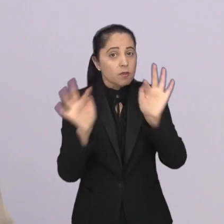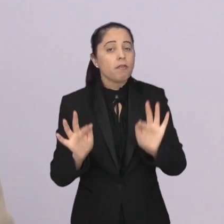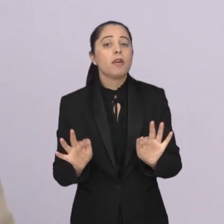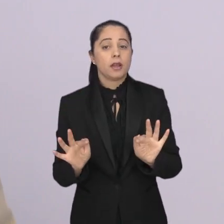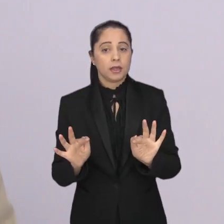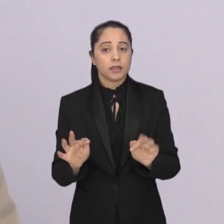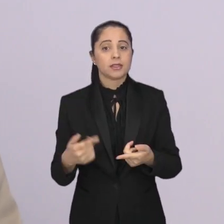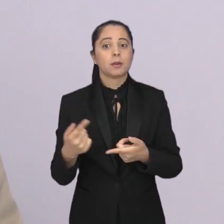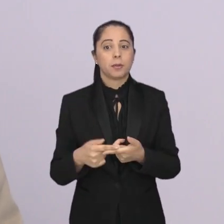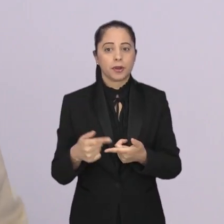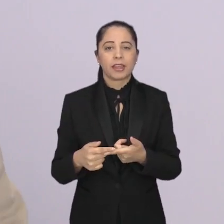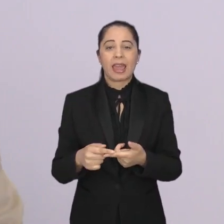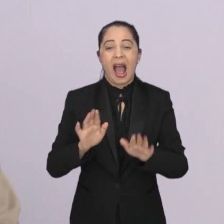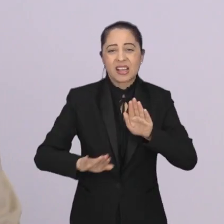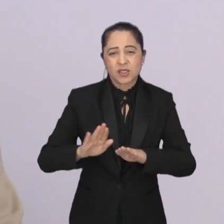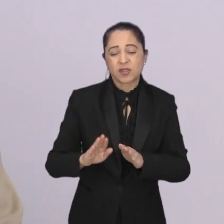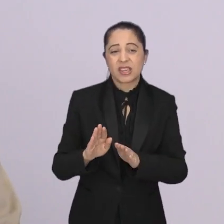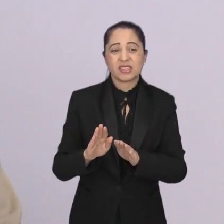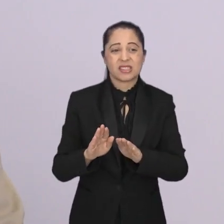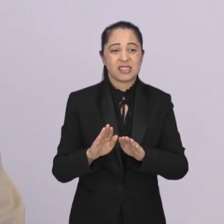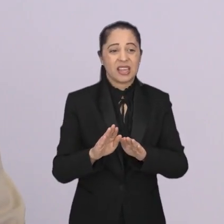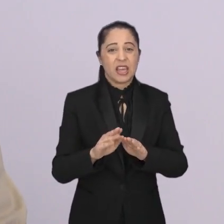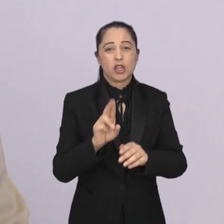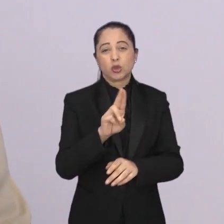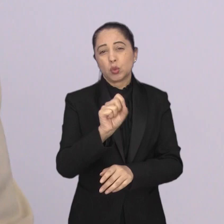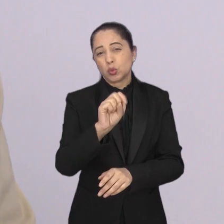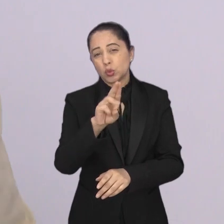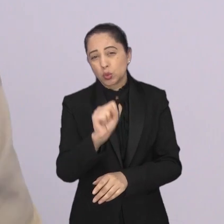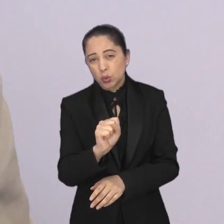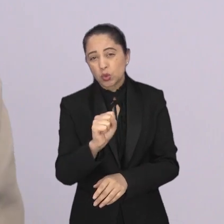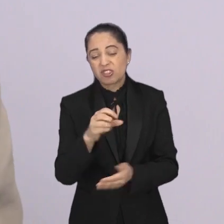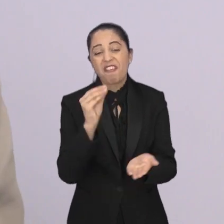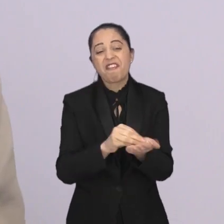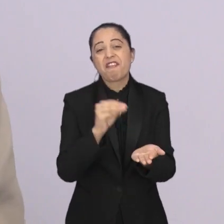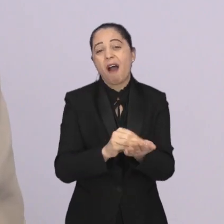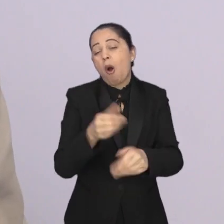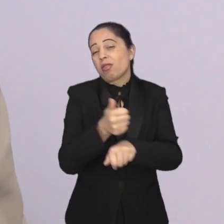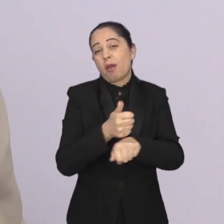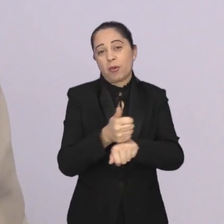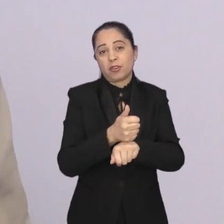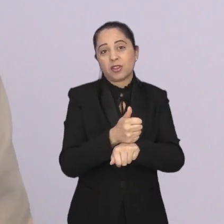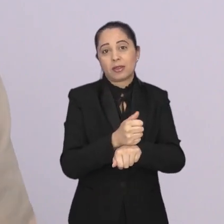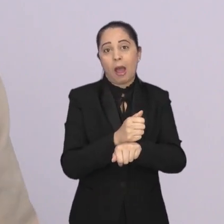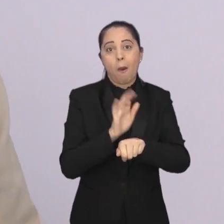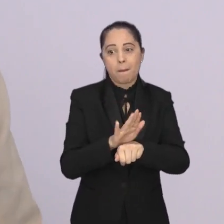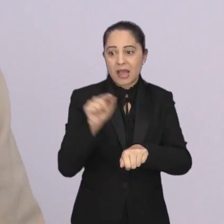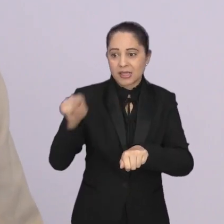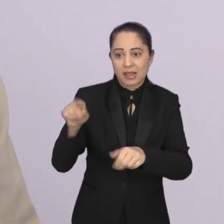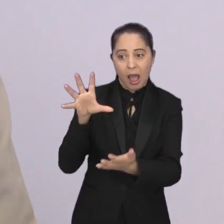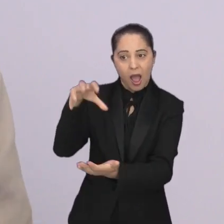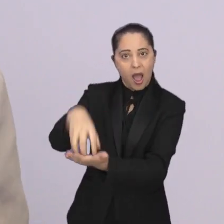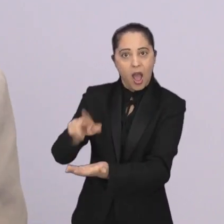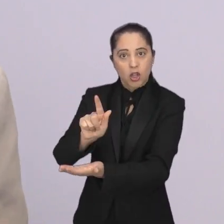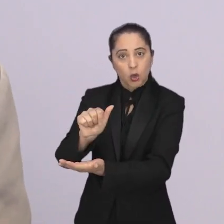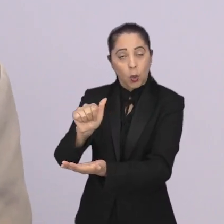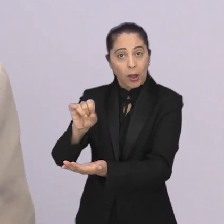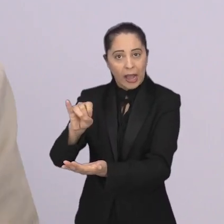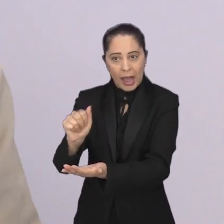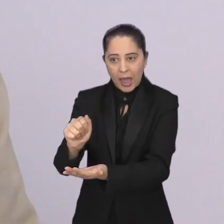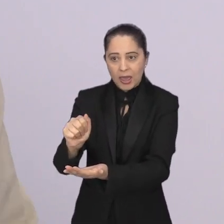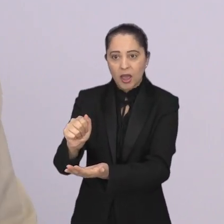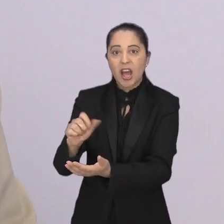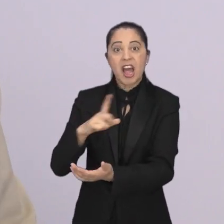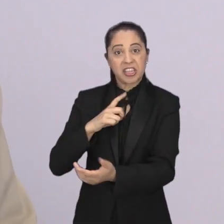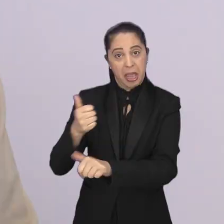parlamentar a gente vê a falta de alguns profissionais da rede pública. Mas quando a gente encontra no Gaia não tendo esse problema,